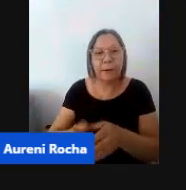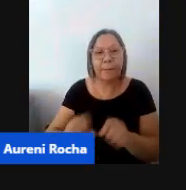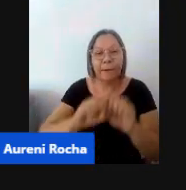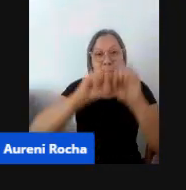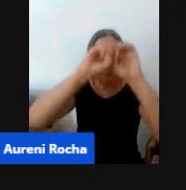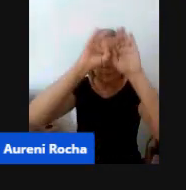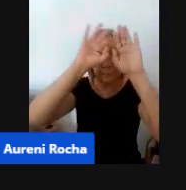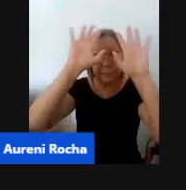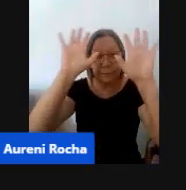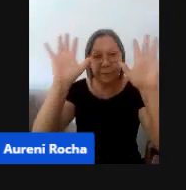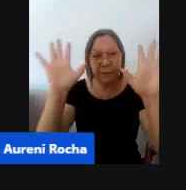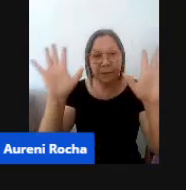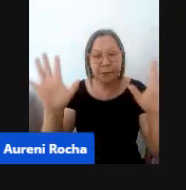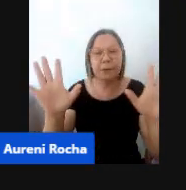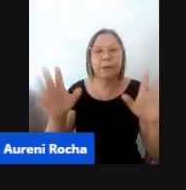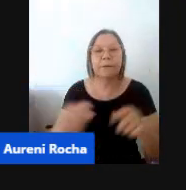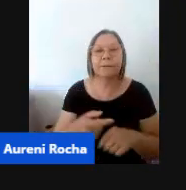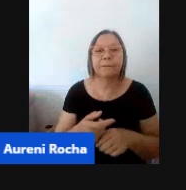né,